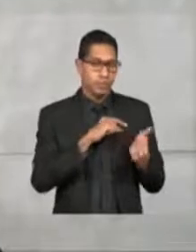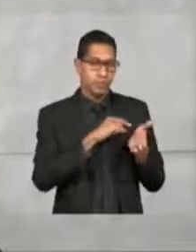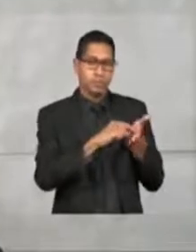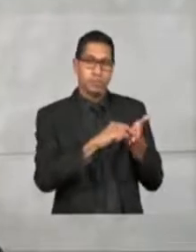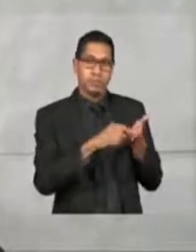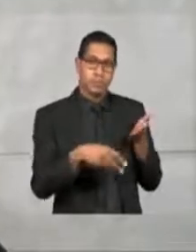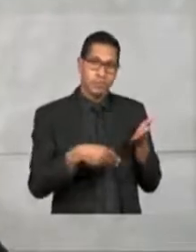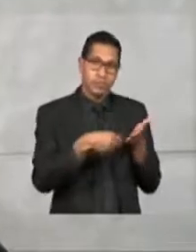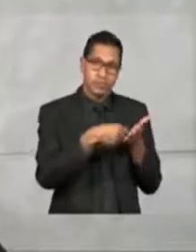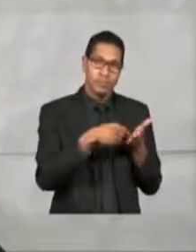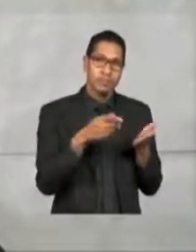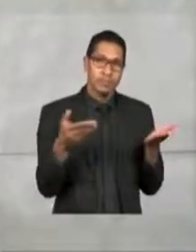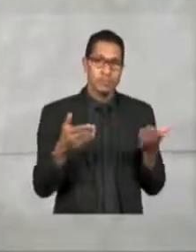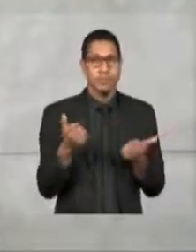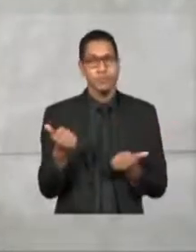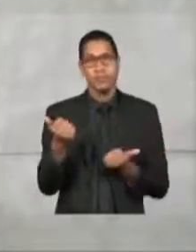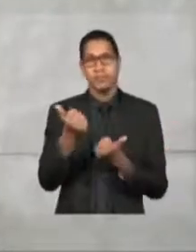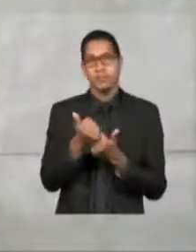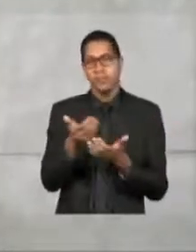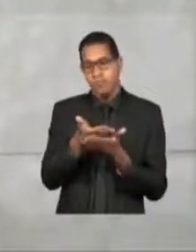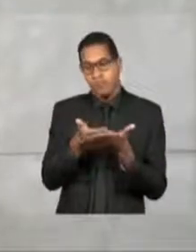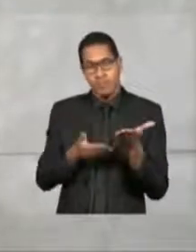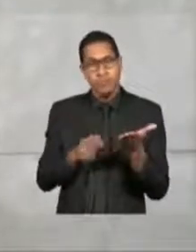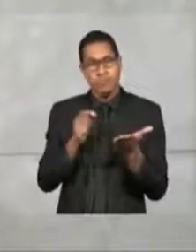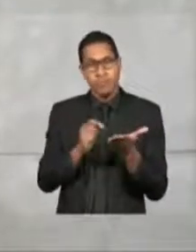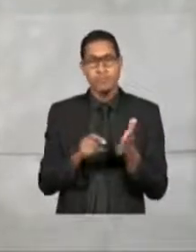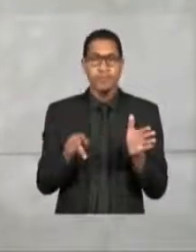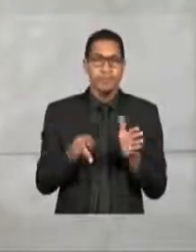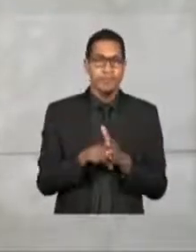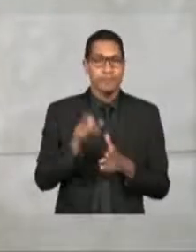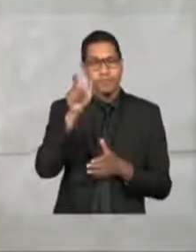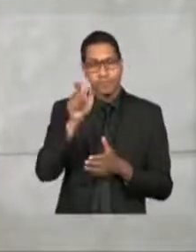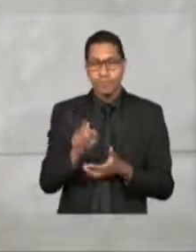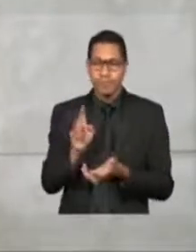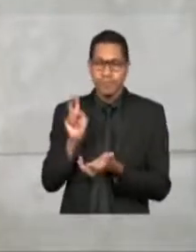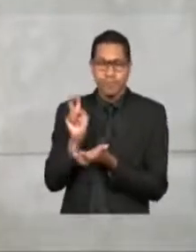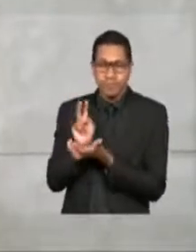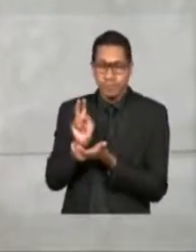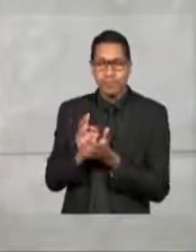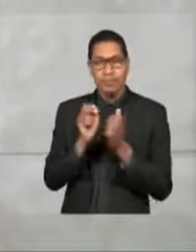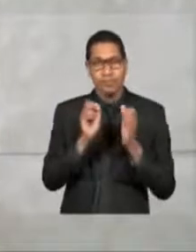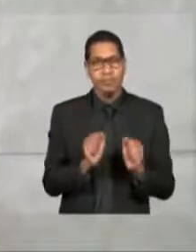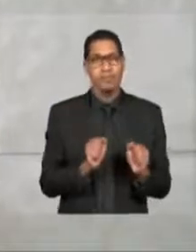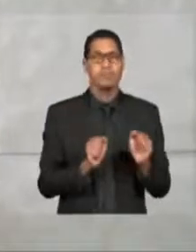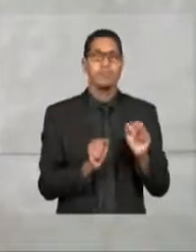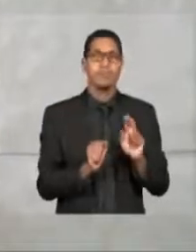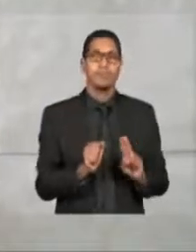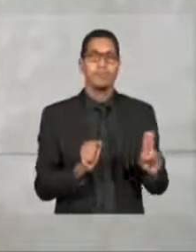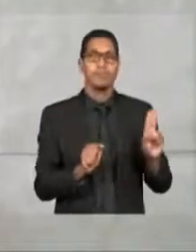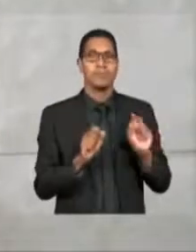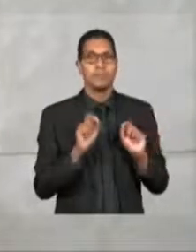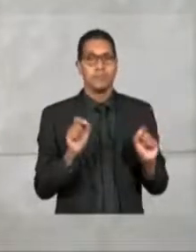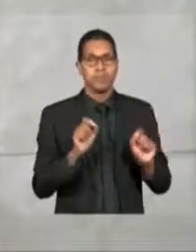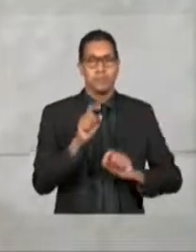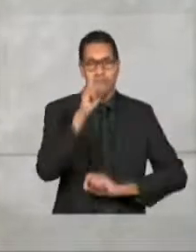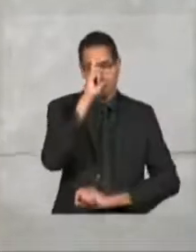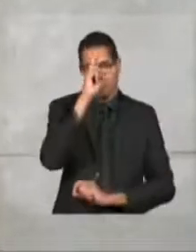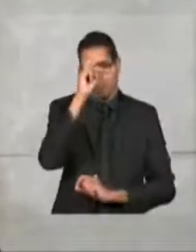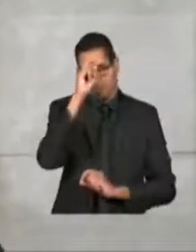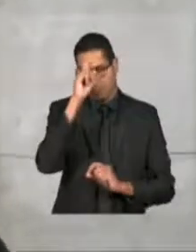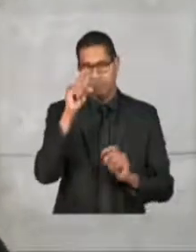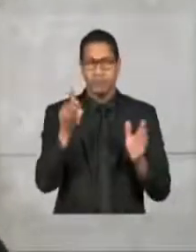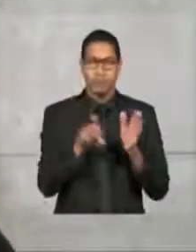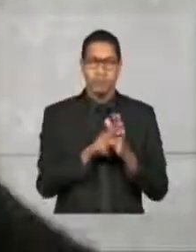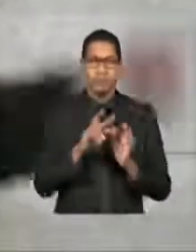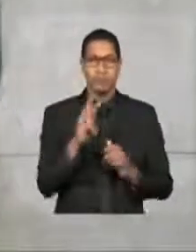feito um substitutivo para que o conselheiro possa usufruir o hospital do